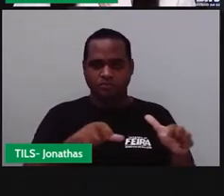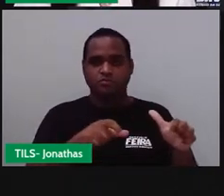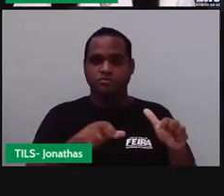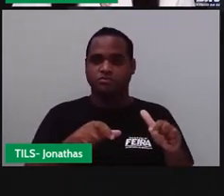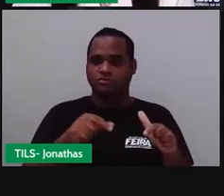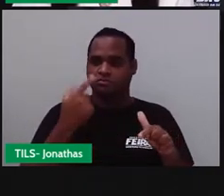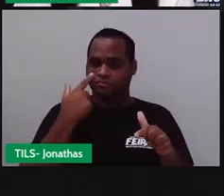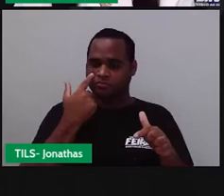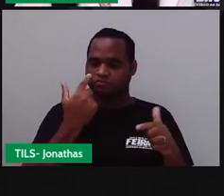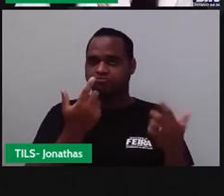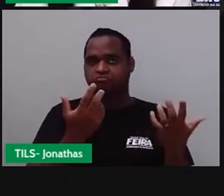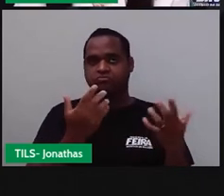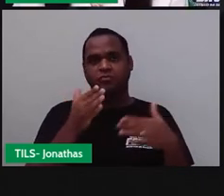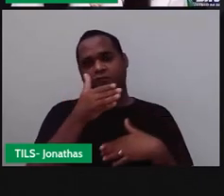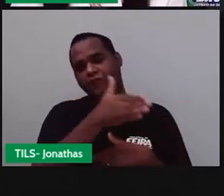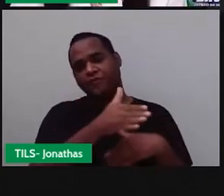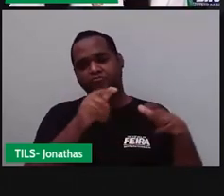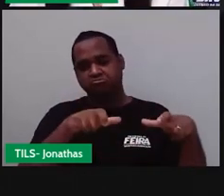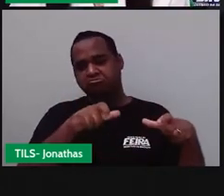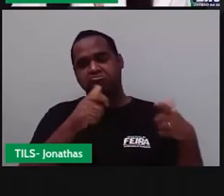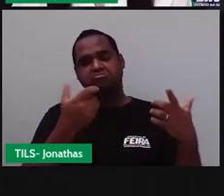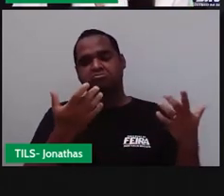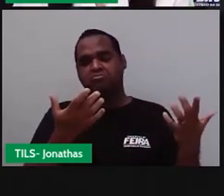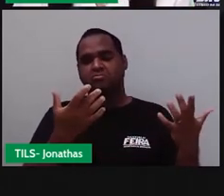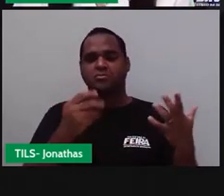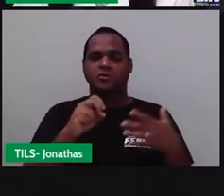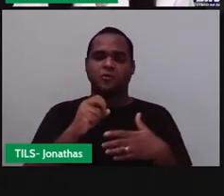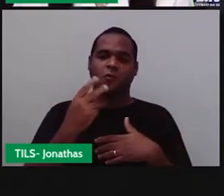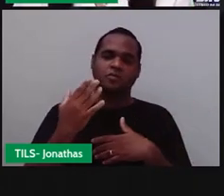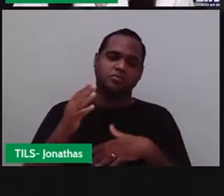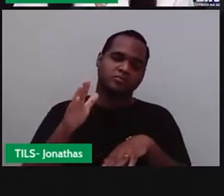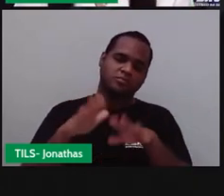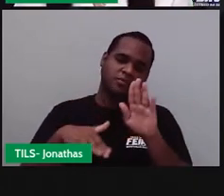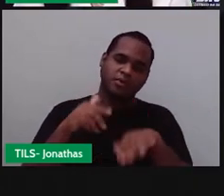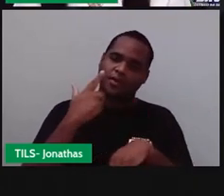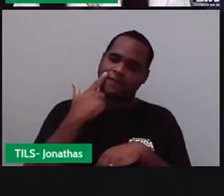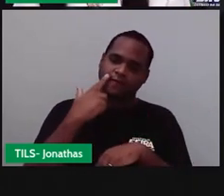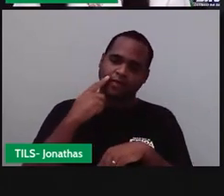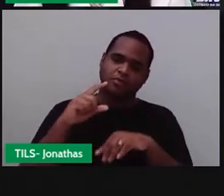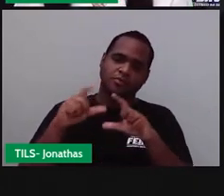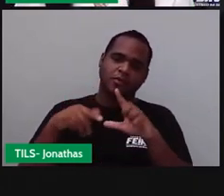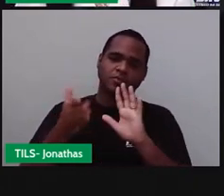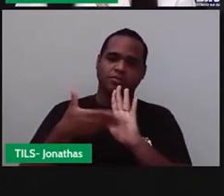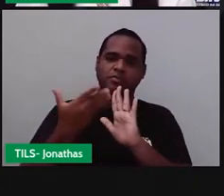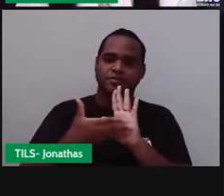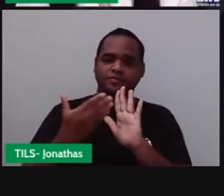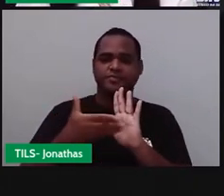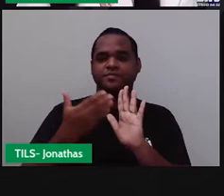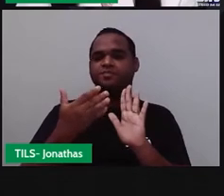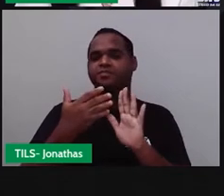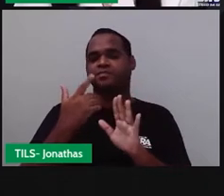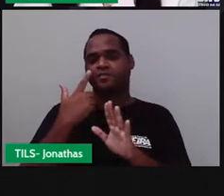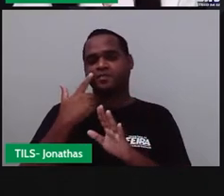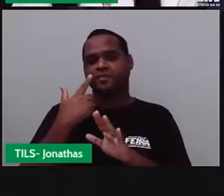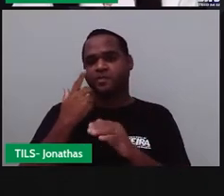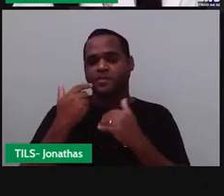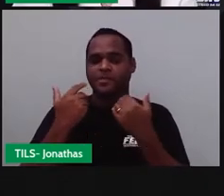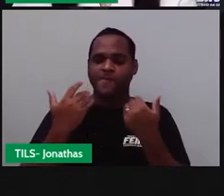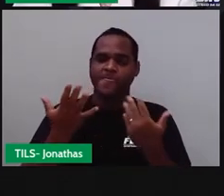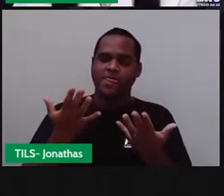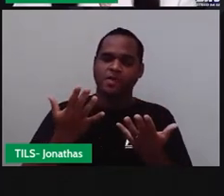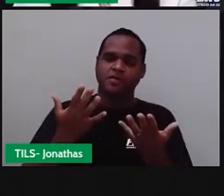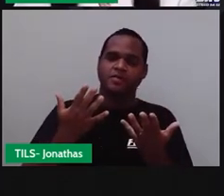Você já foi em algum lugar, ou já viu em algum livro, em alguma revista, ou até em algum